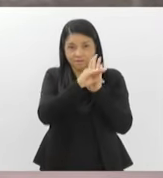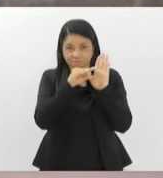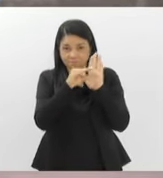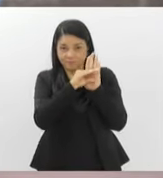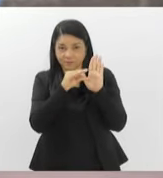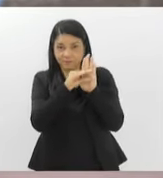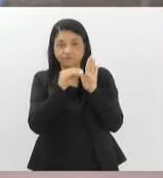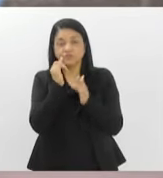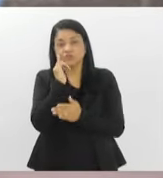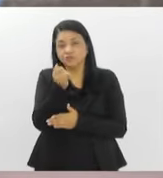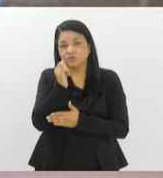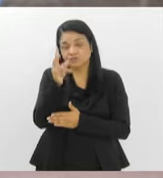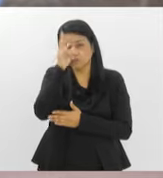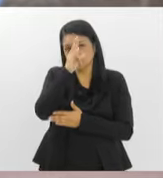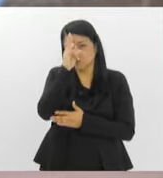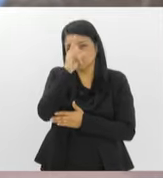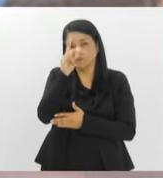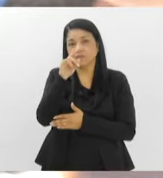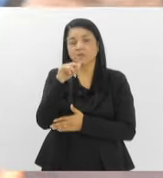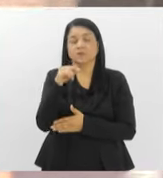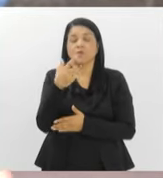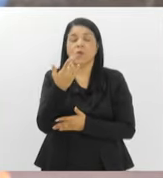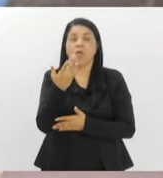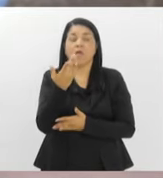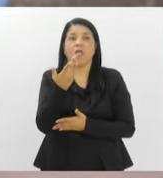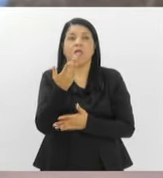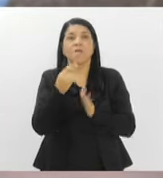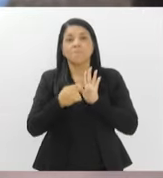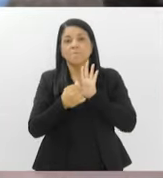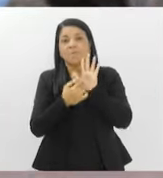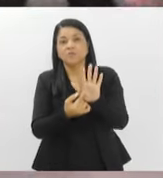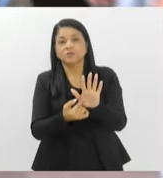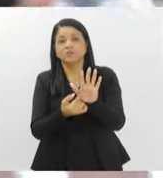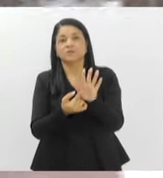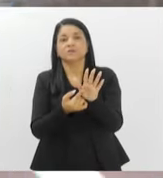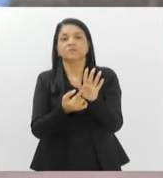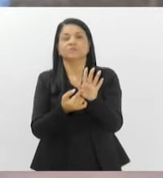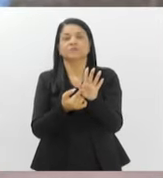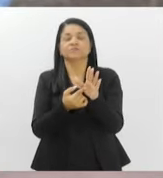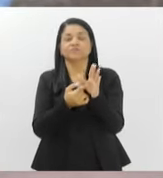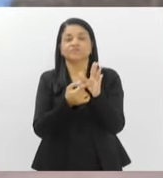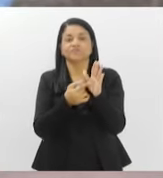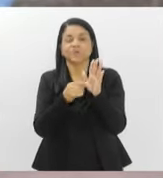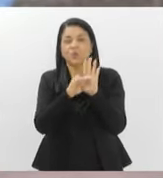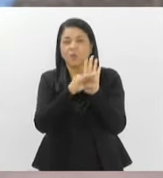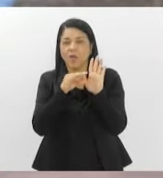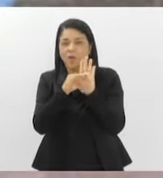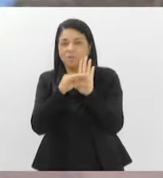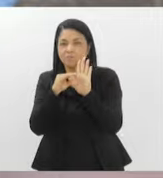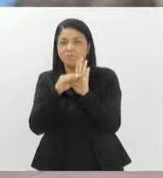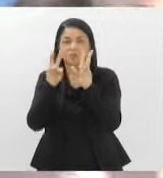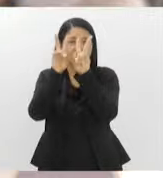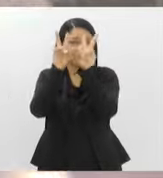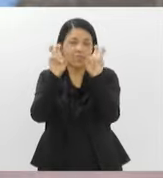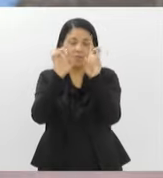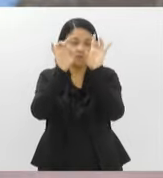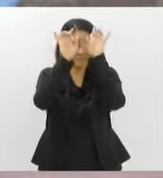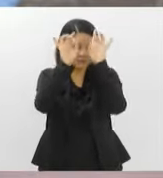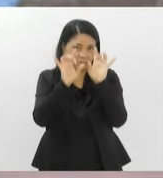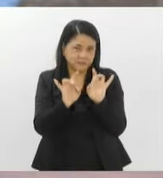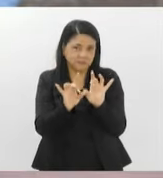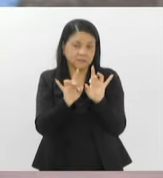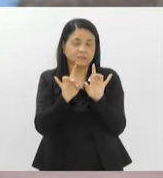realmente conta essa história, não cronológica, mas apresentando a partir desses blocos que têm temas específicos, que estão